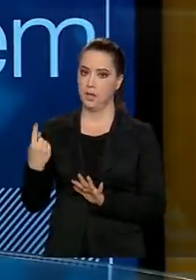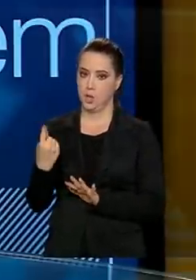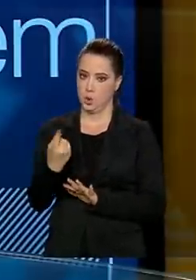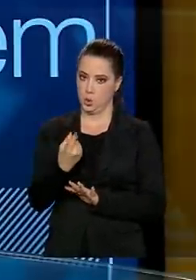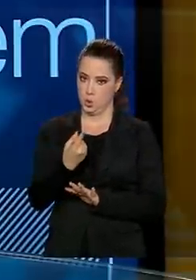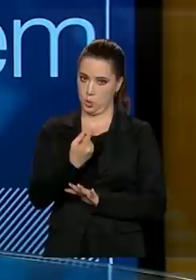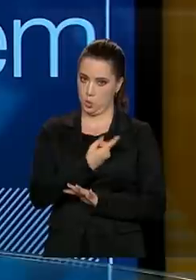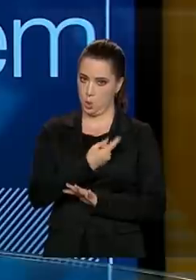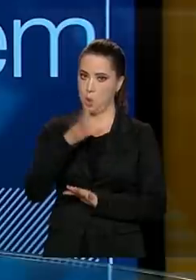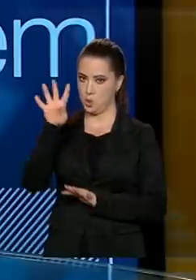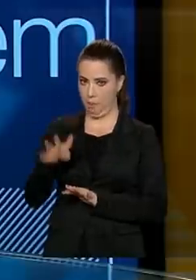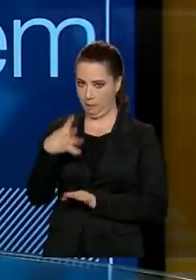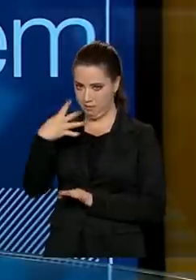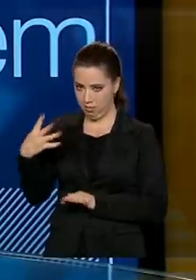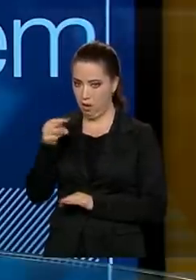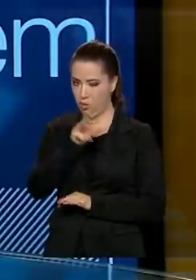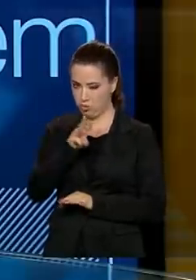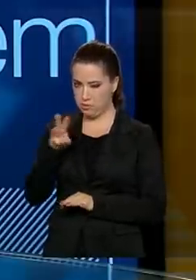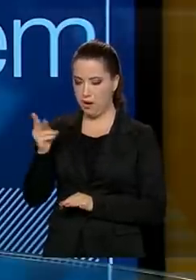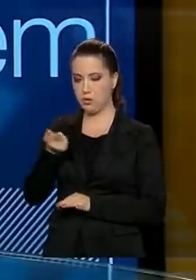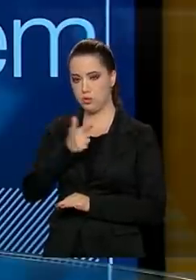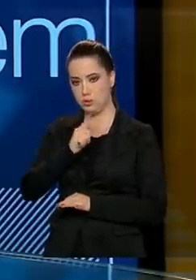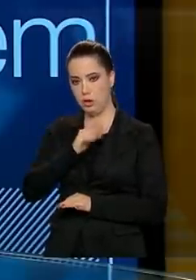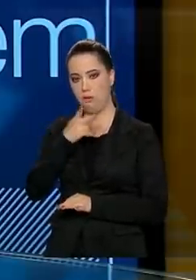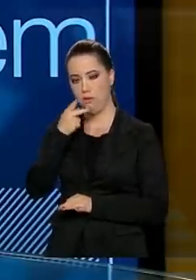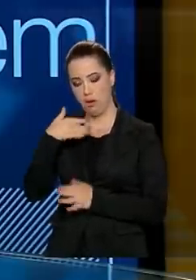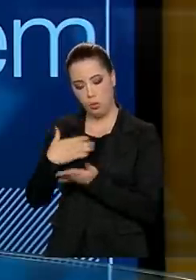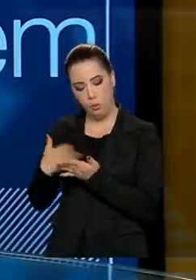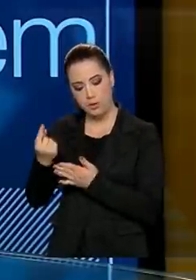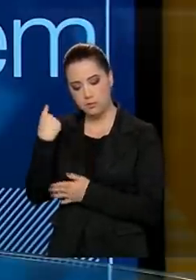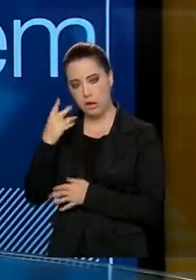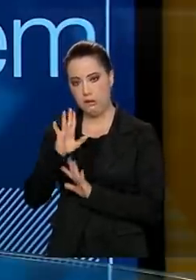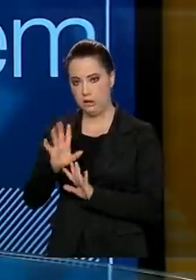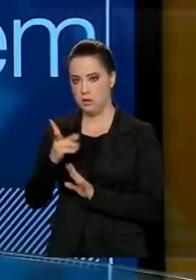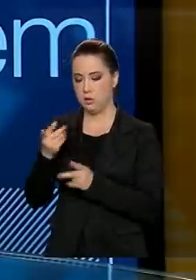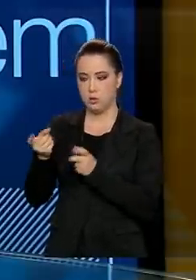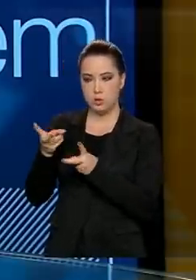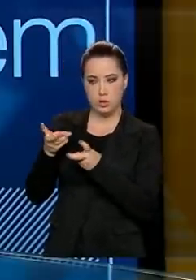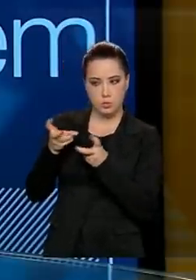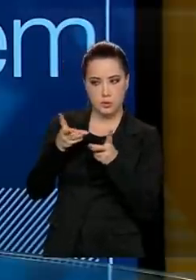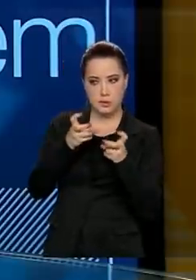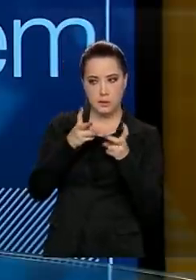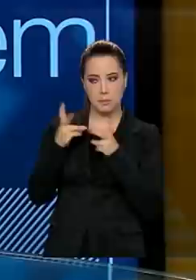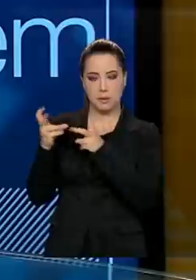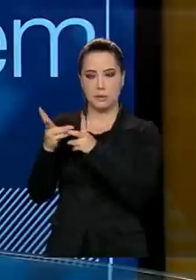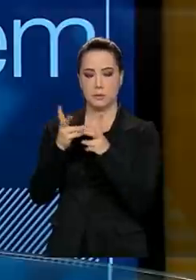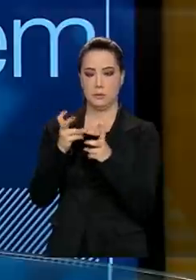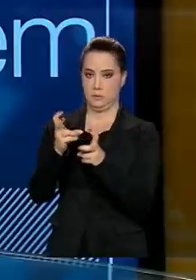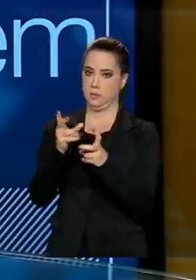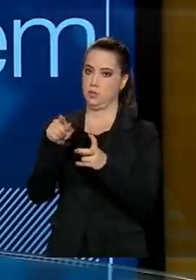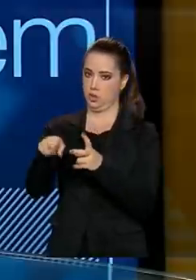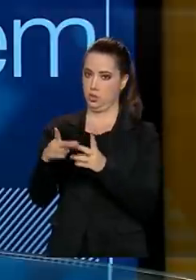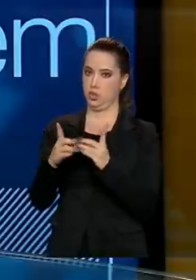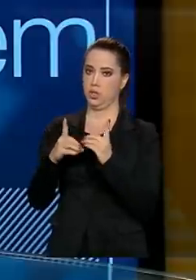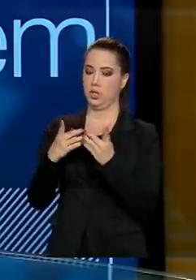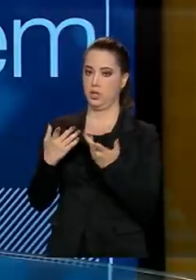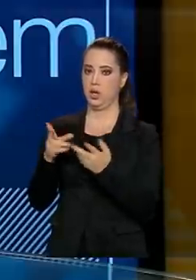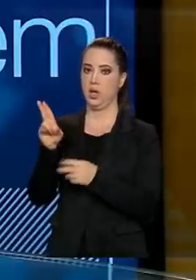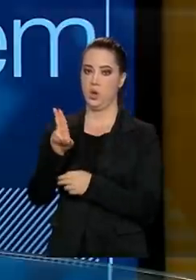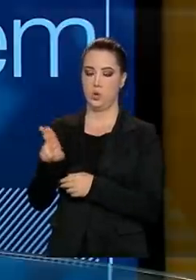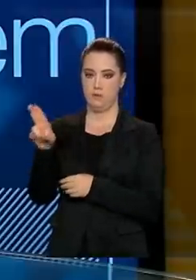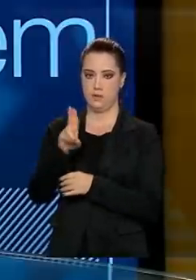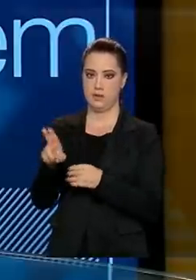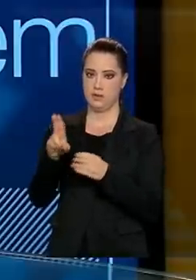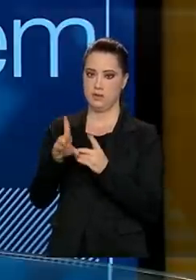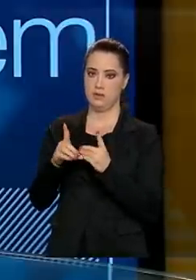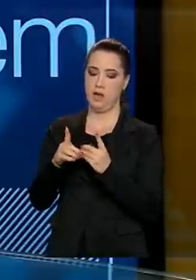nosso painel que eu citei aqui no início da entrevista, nós começamos a monitorar algumas instituições de ensino superior retornando às aulas de forma